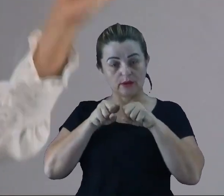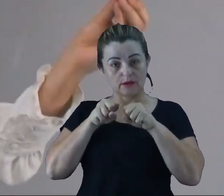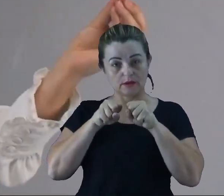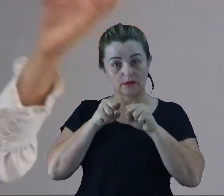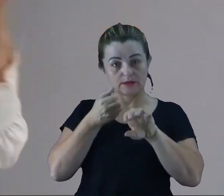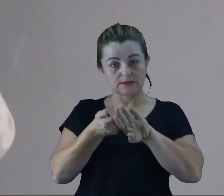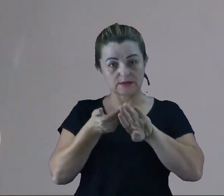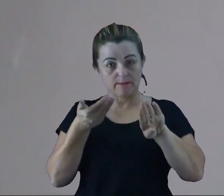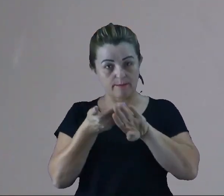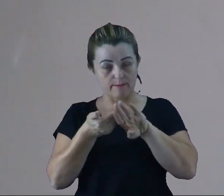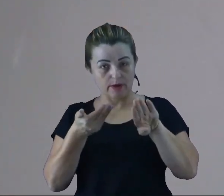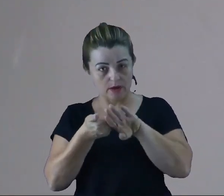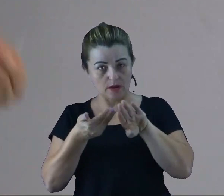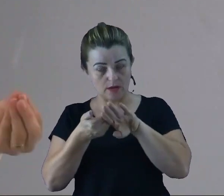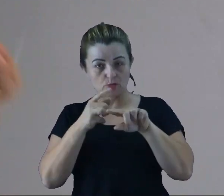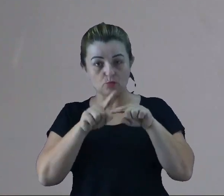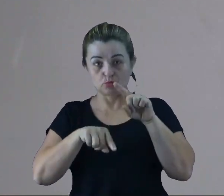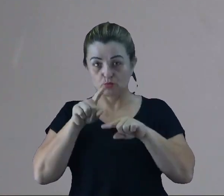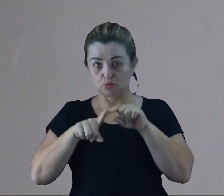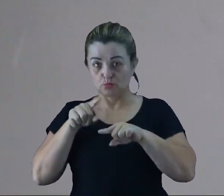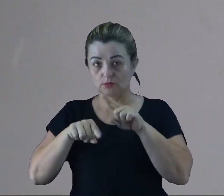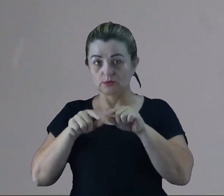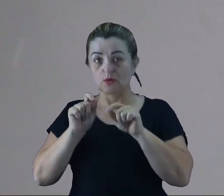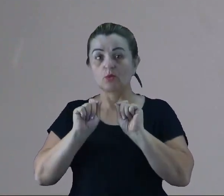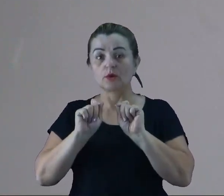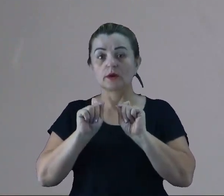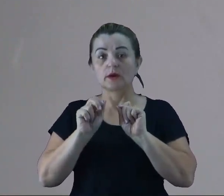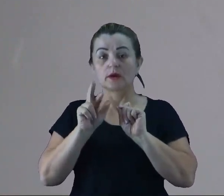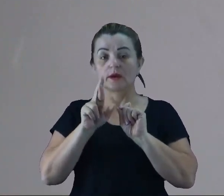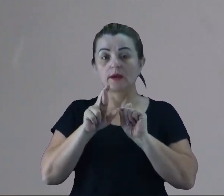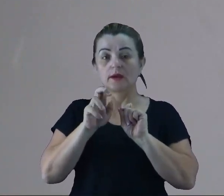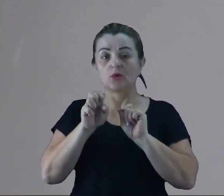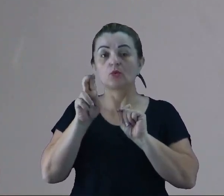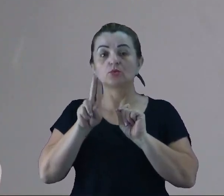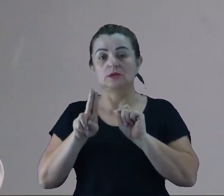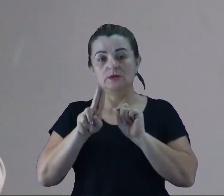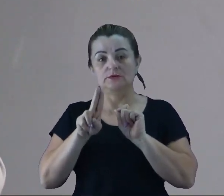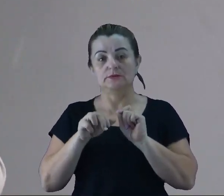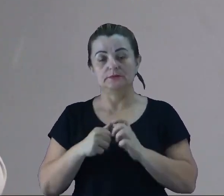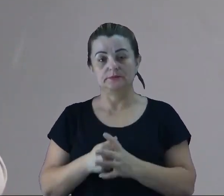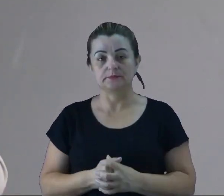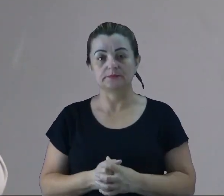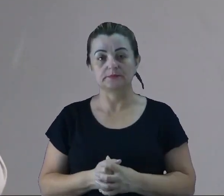os materiais que vão ser reciclados daqueles que vão serem descartados.